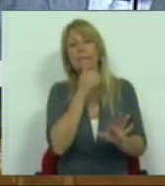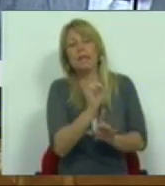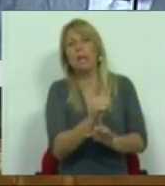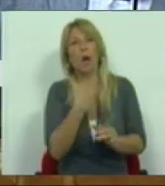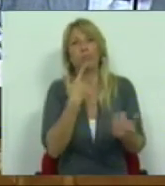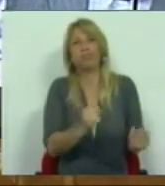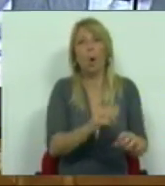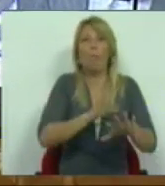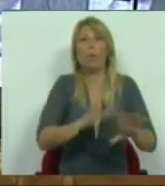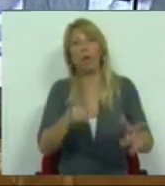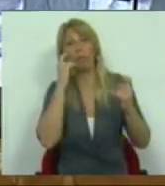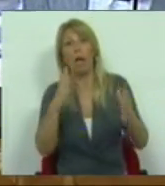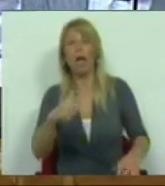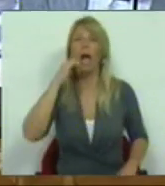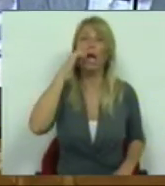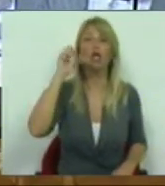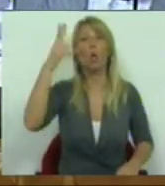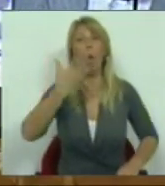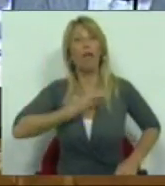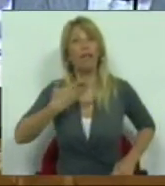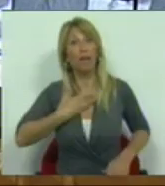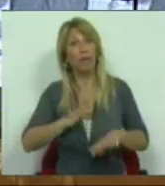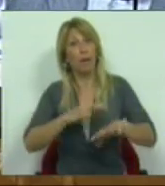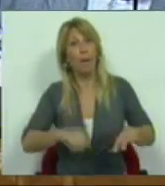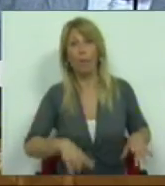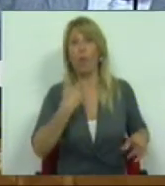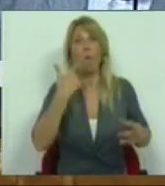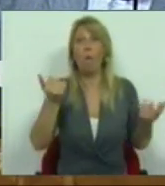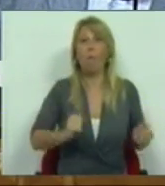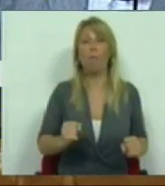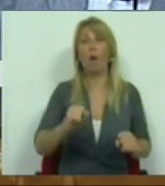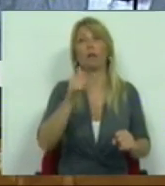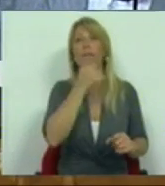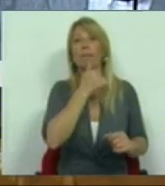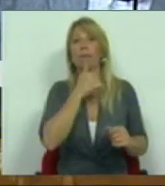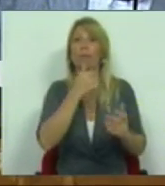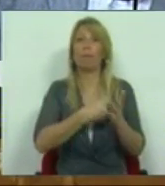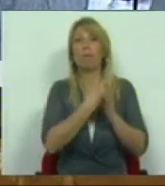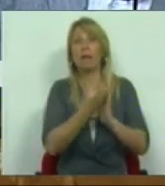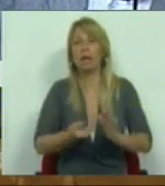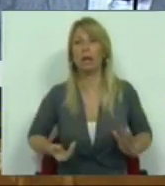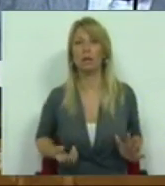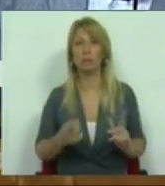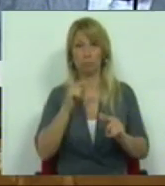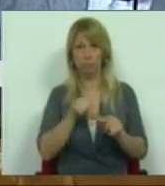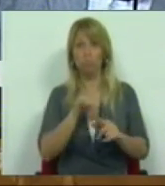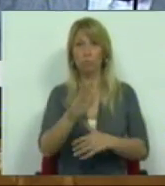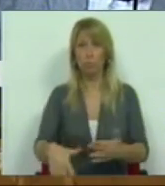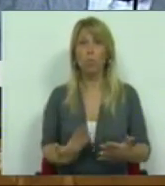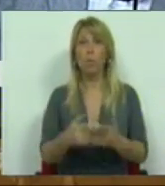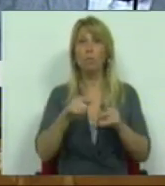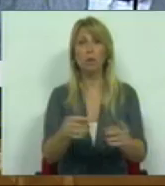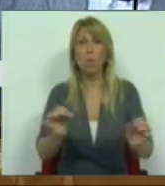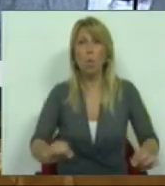Não invoquemos a dívida para não tomar medidas. Os procedimentos que aqui propomos não têm qualquer